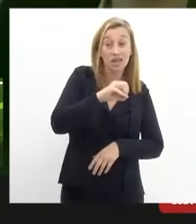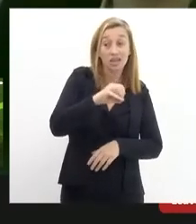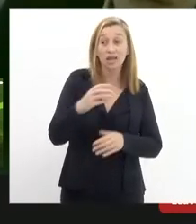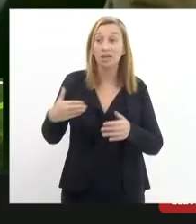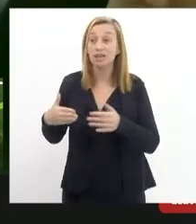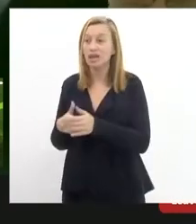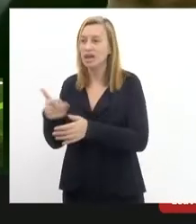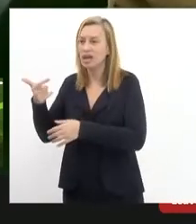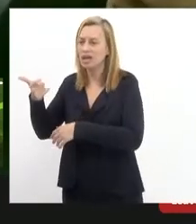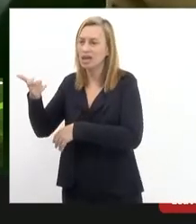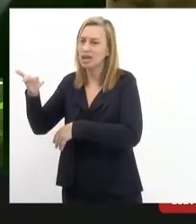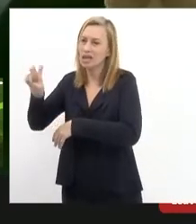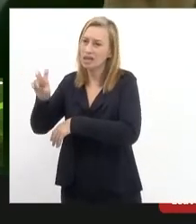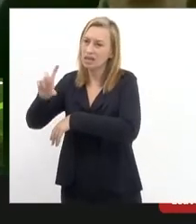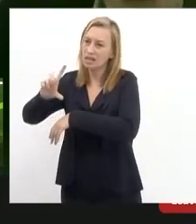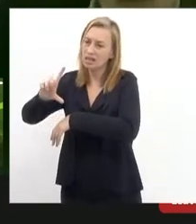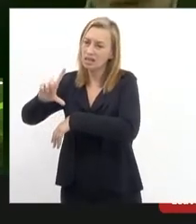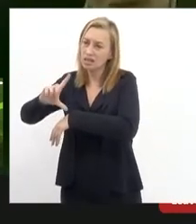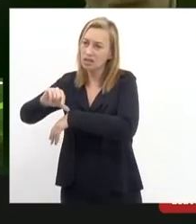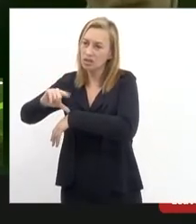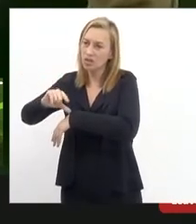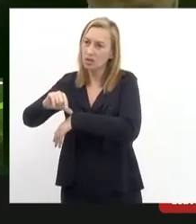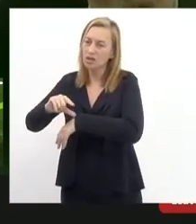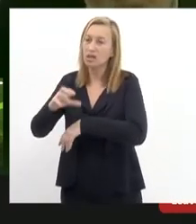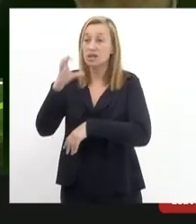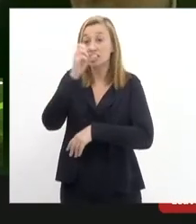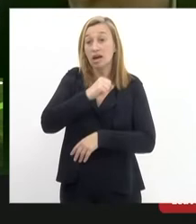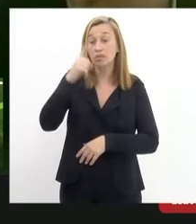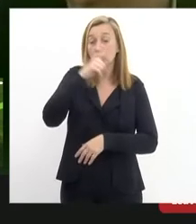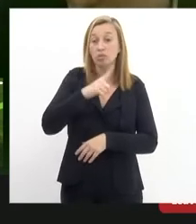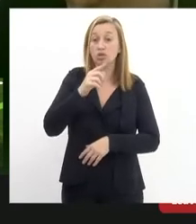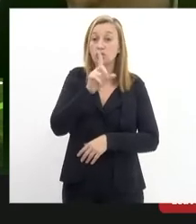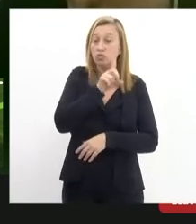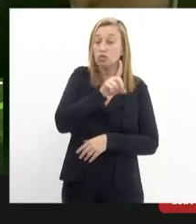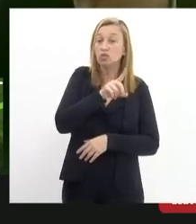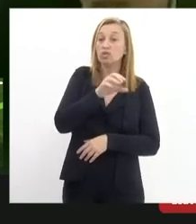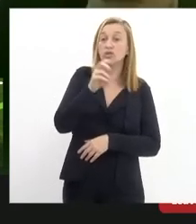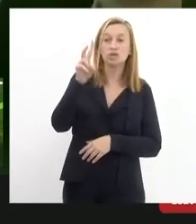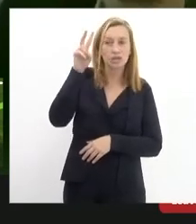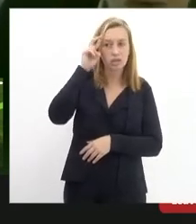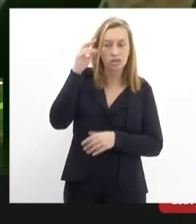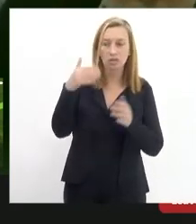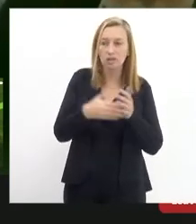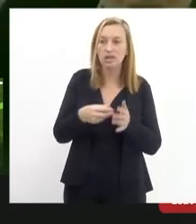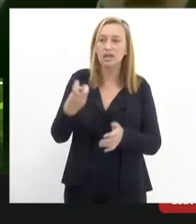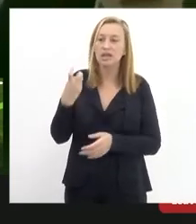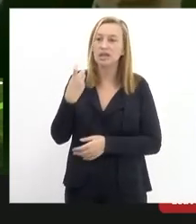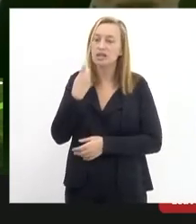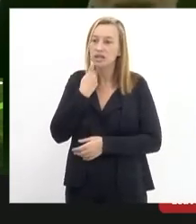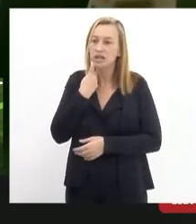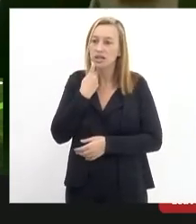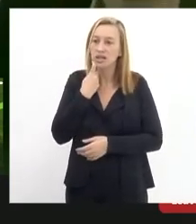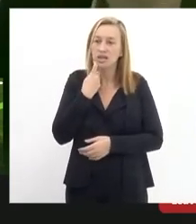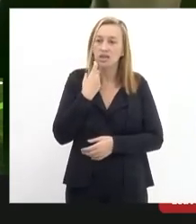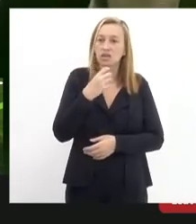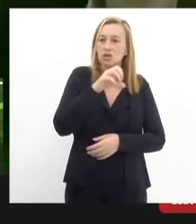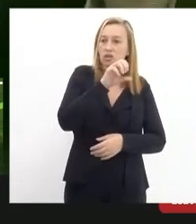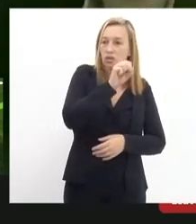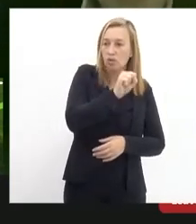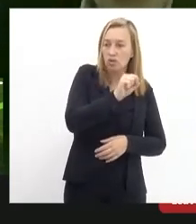opera nos finais de semana nos dias de semana ele traférico regularmente das 8 às 15